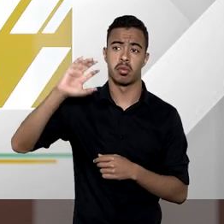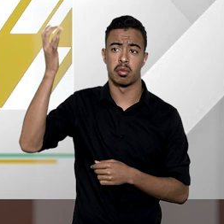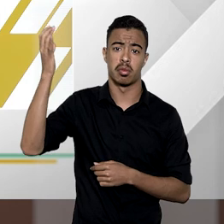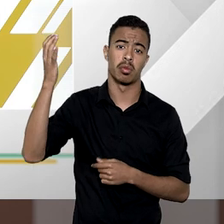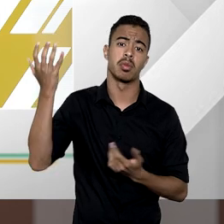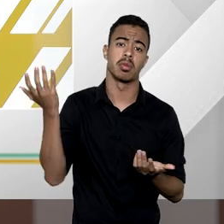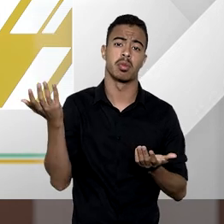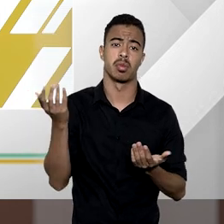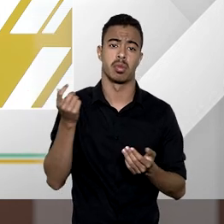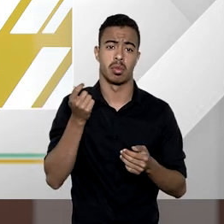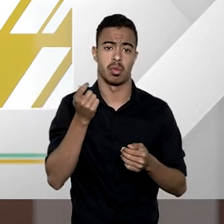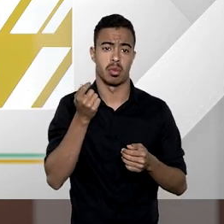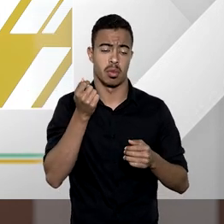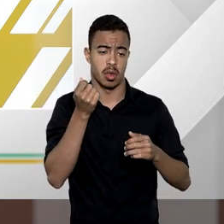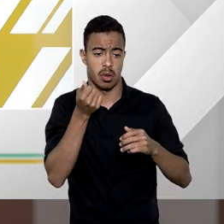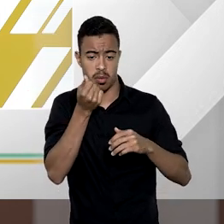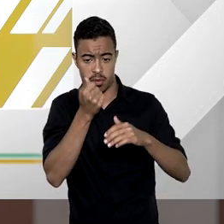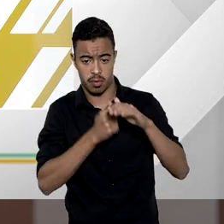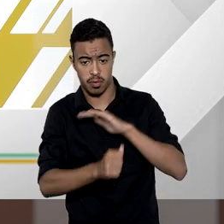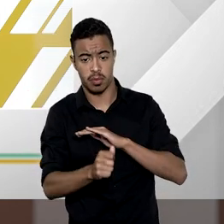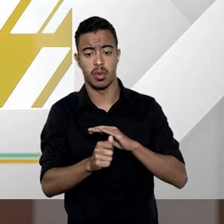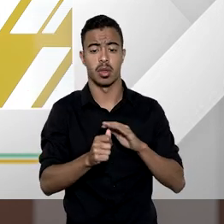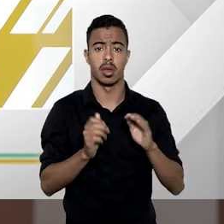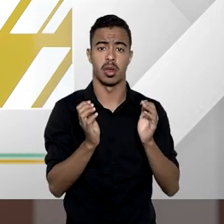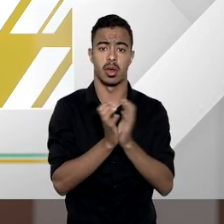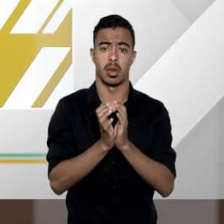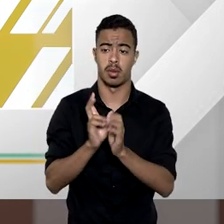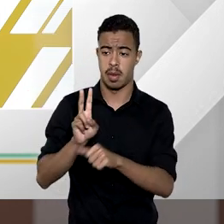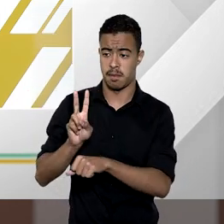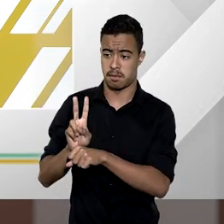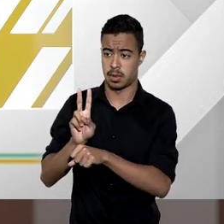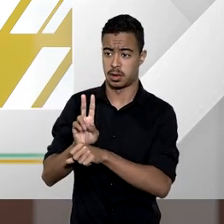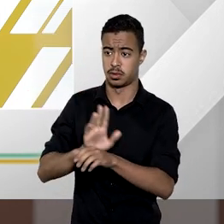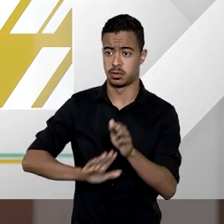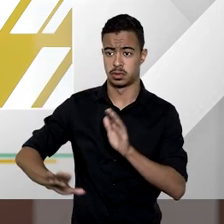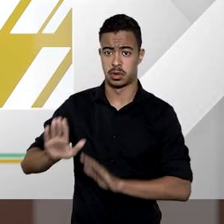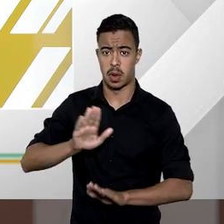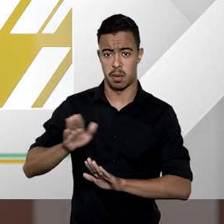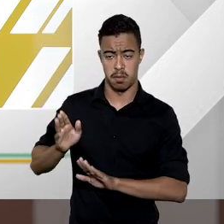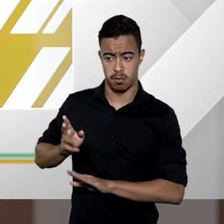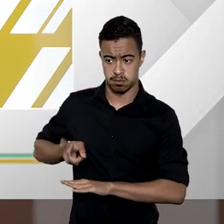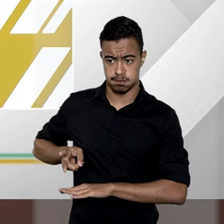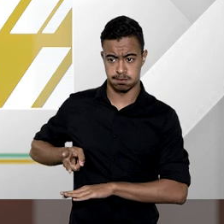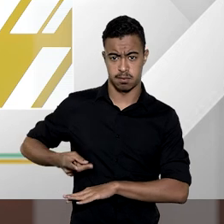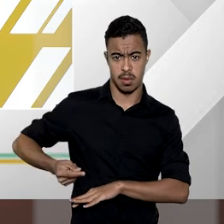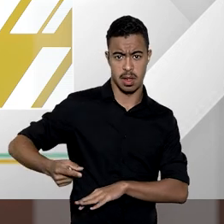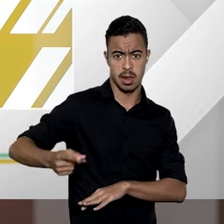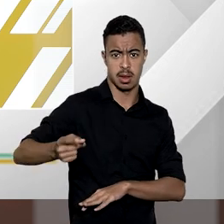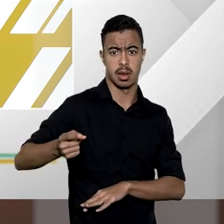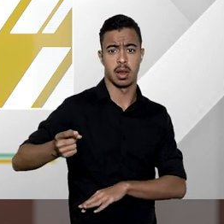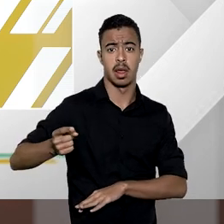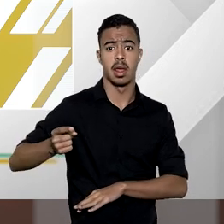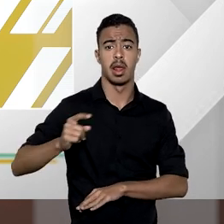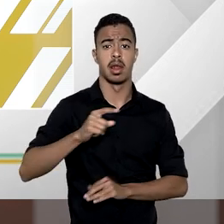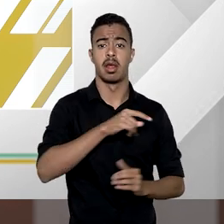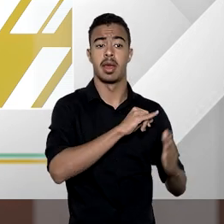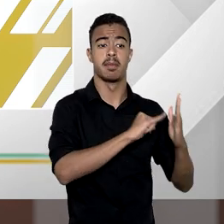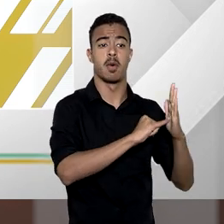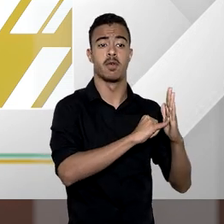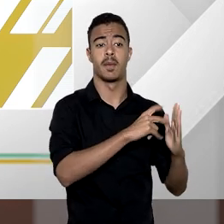indenização da cobertura vegetal na hipótese de área de preservação permanente criada em imóvel